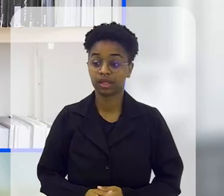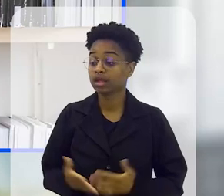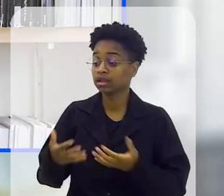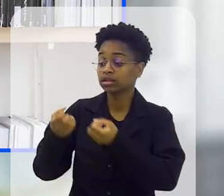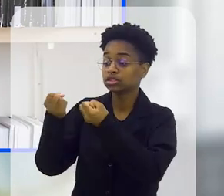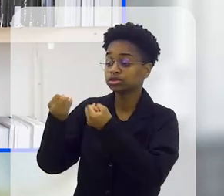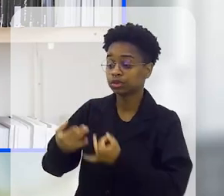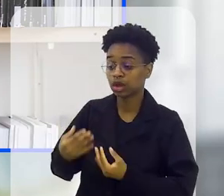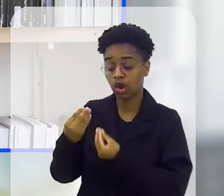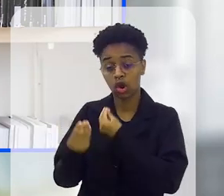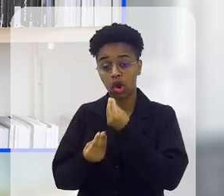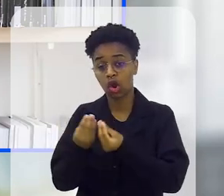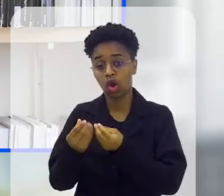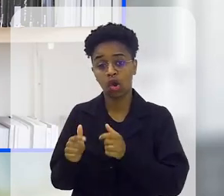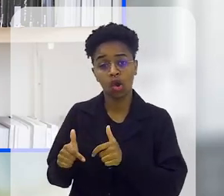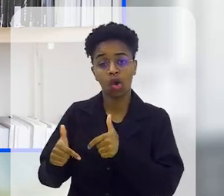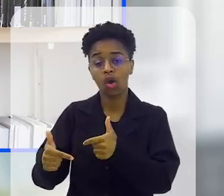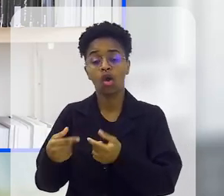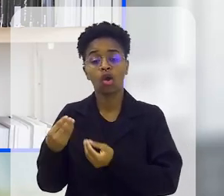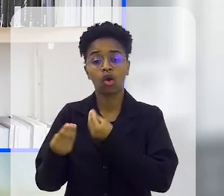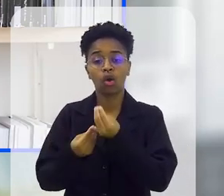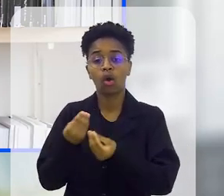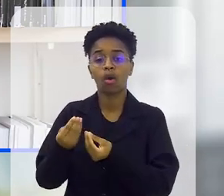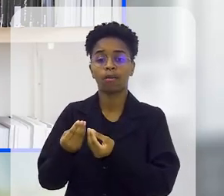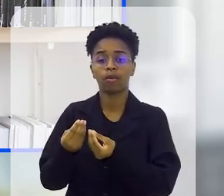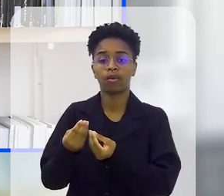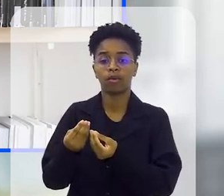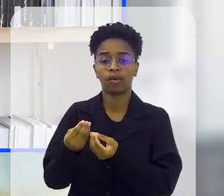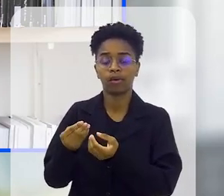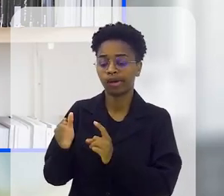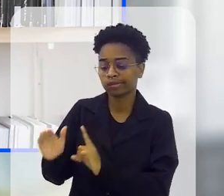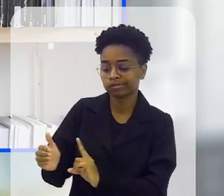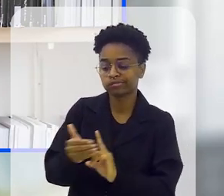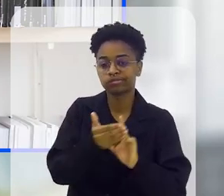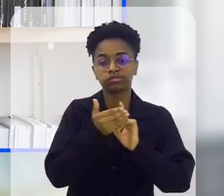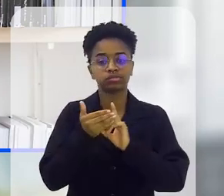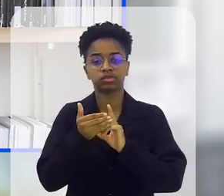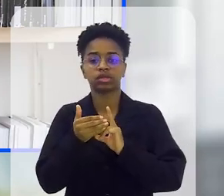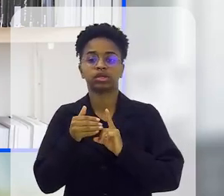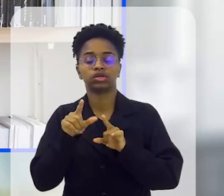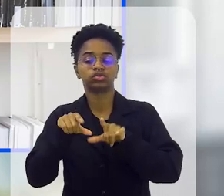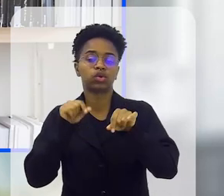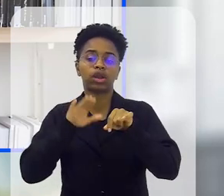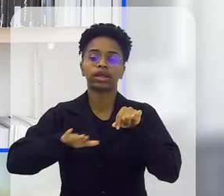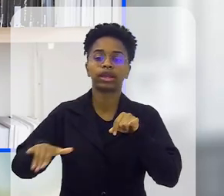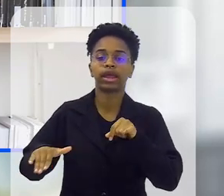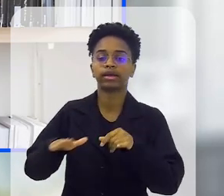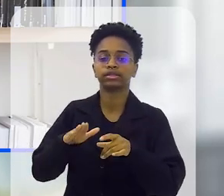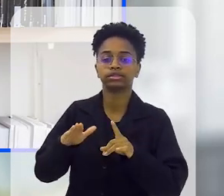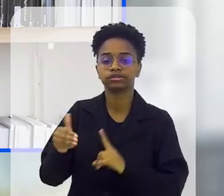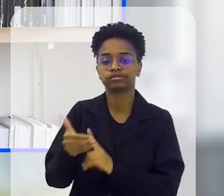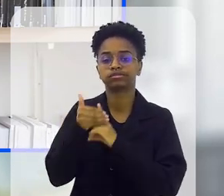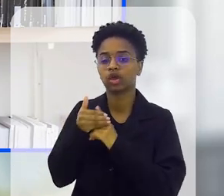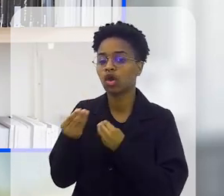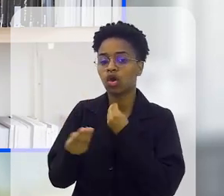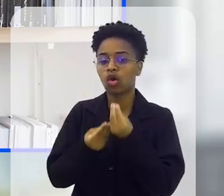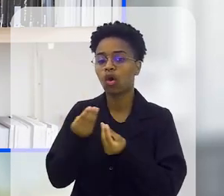Dona Sônia, fala para a gente, então, por favor, como é que vocês fazem essa captação das crianças que são acolhidas aí na Casa Ronald McDonald,